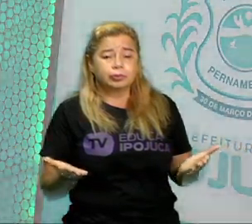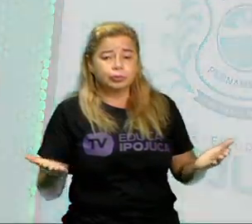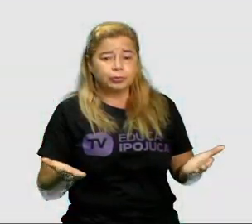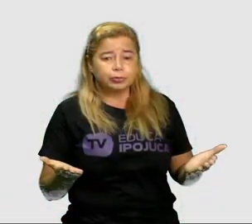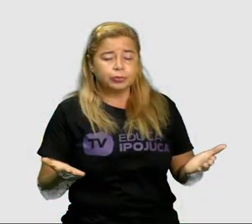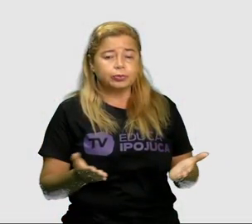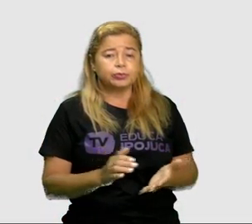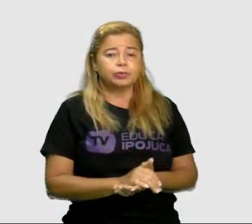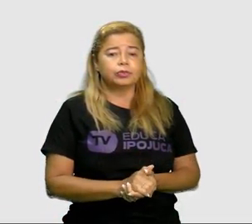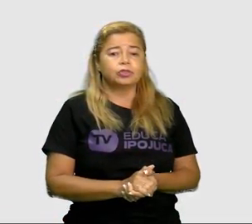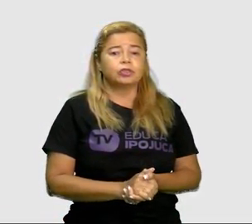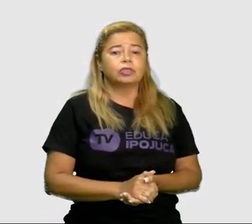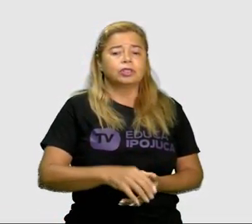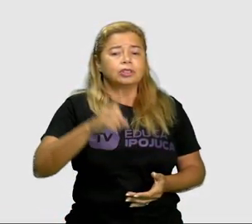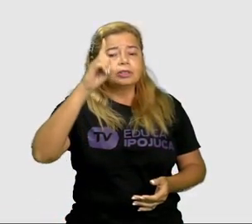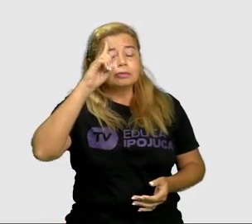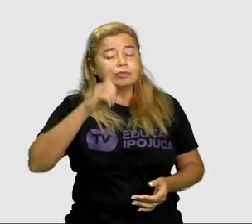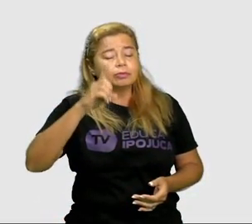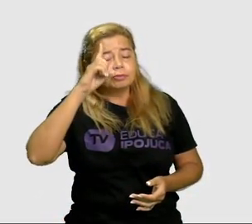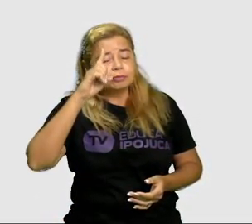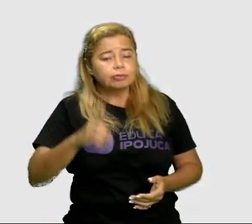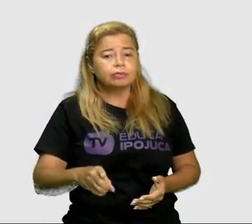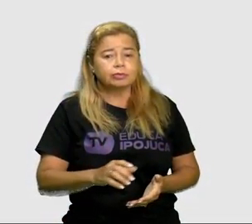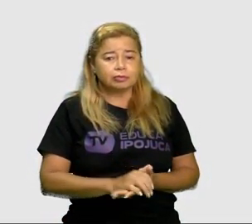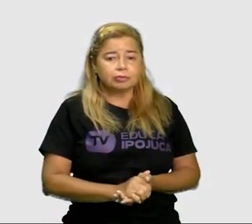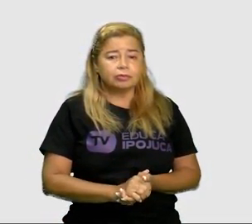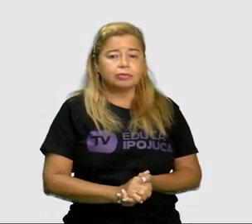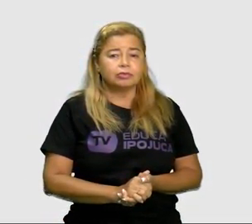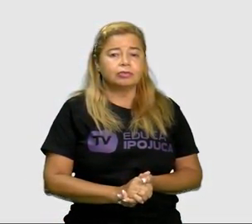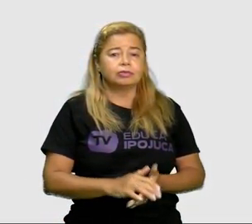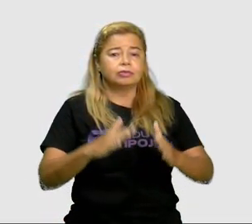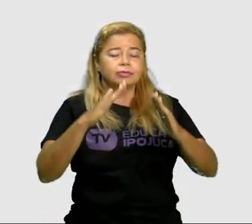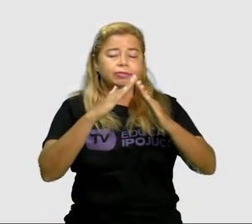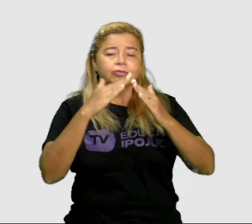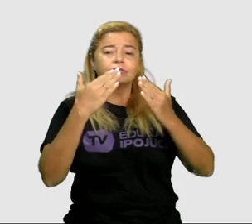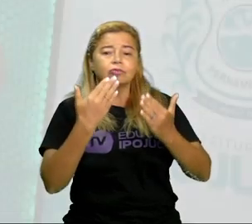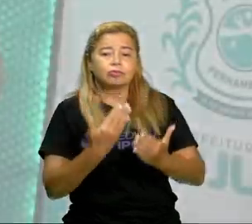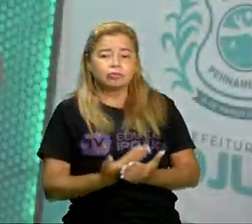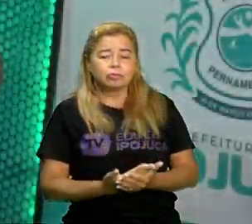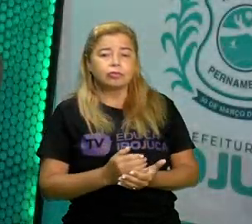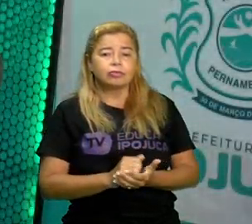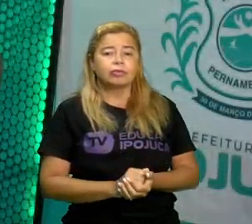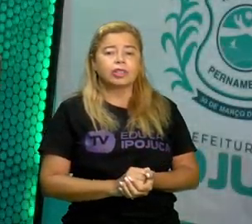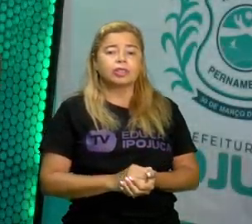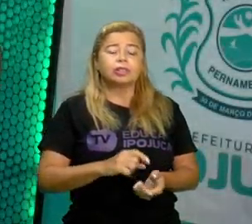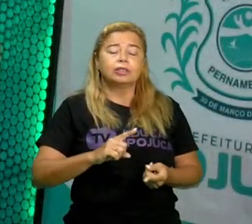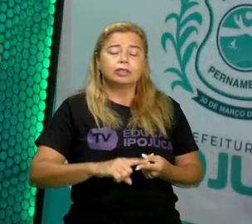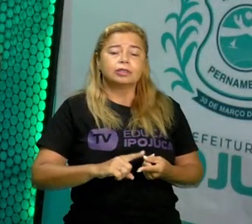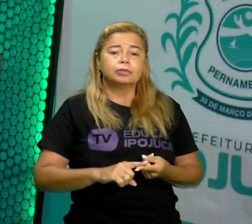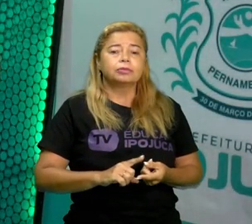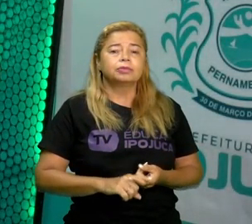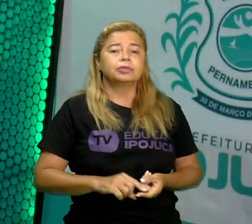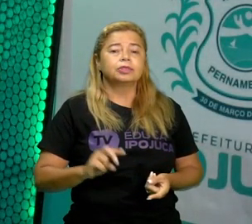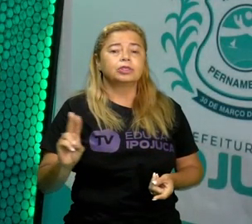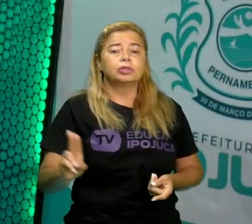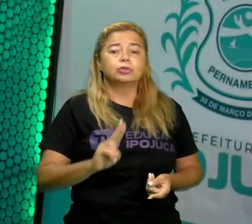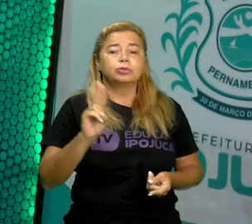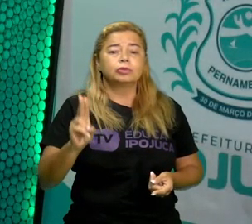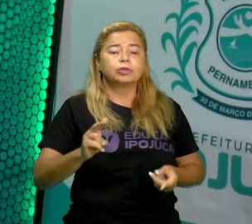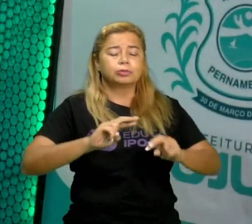em nosso dia a dia, na nossa escola, utilizamos ela em